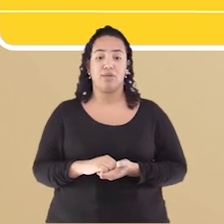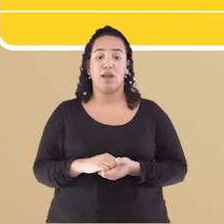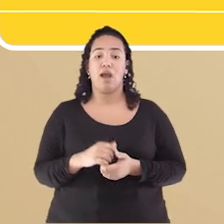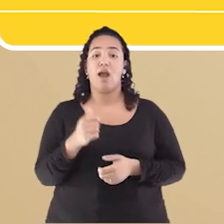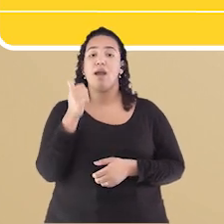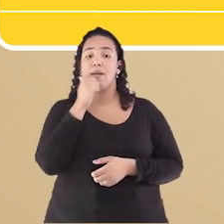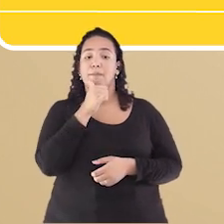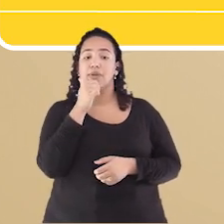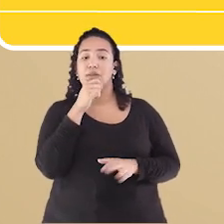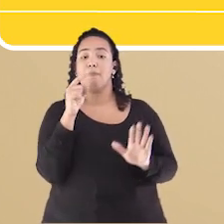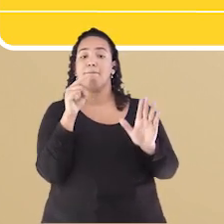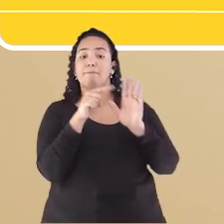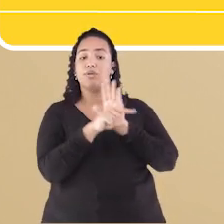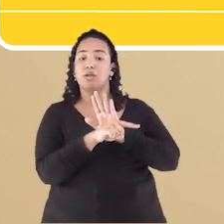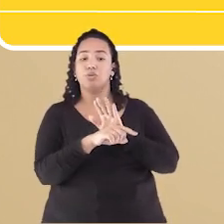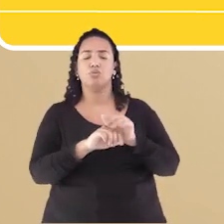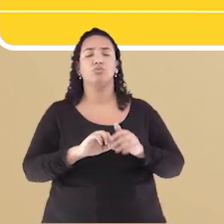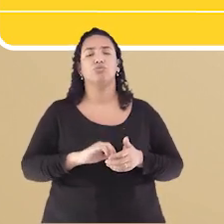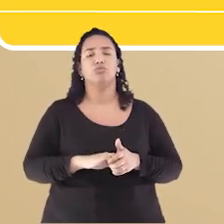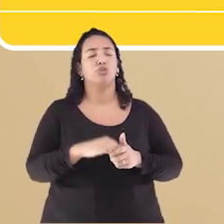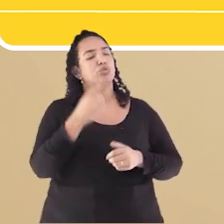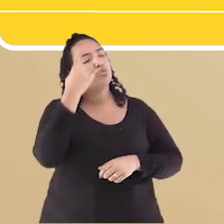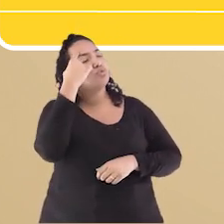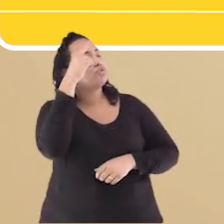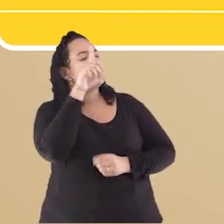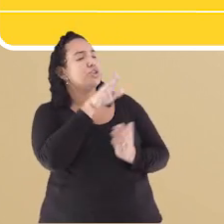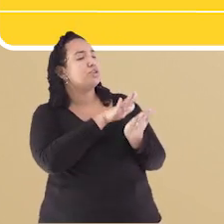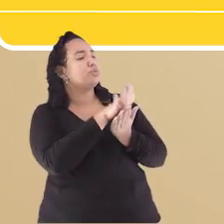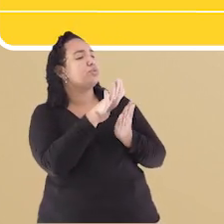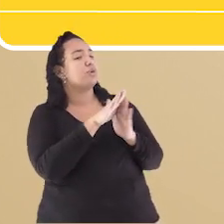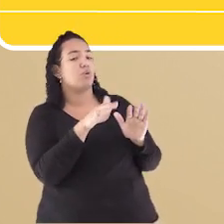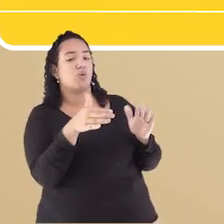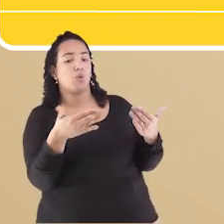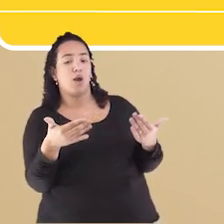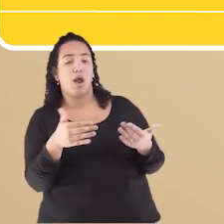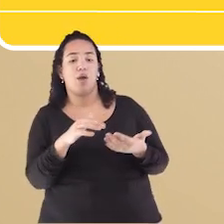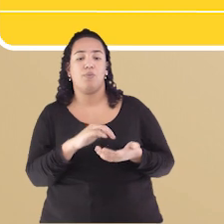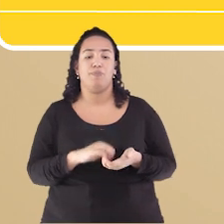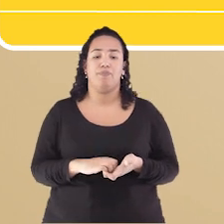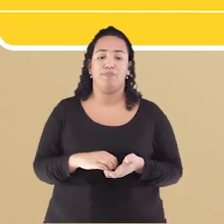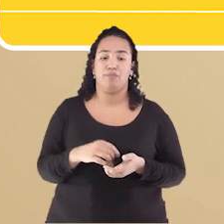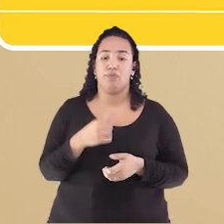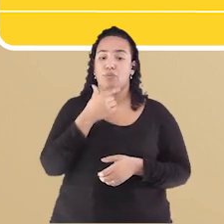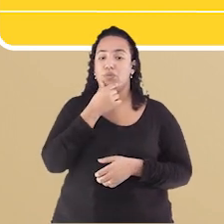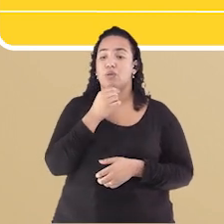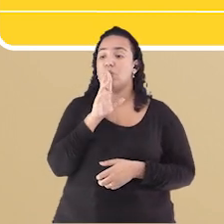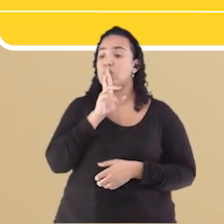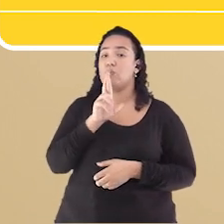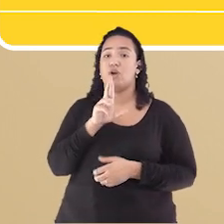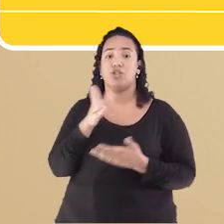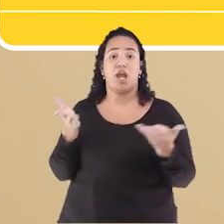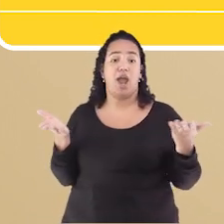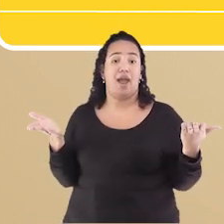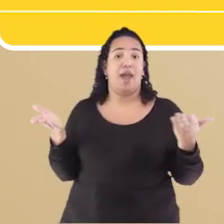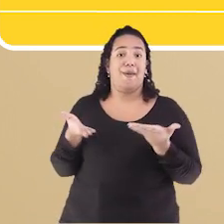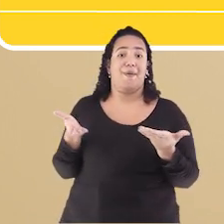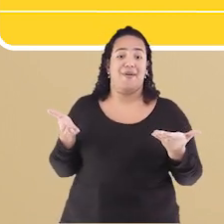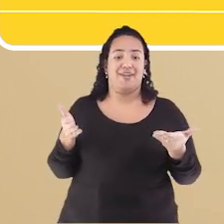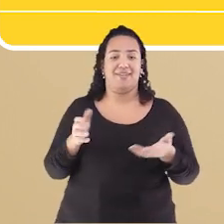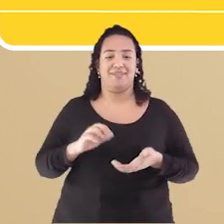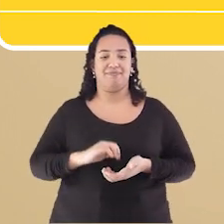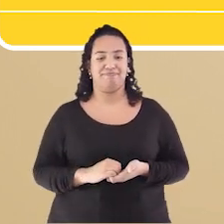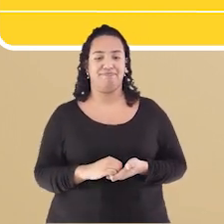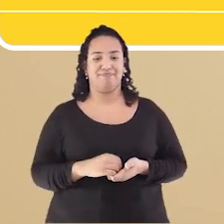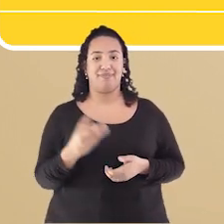E quando será O lançamento? Armandinho Responde Agora E no terceiro